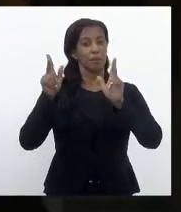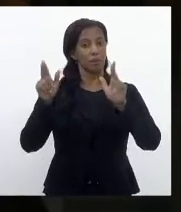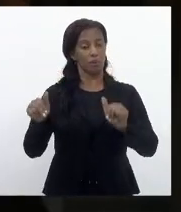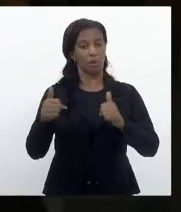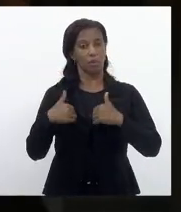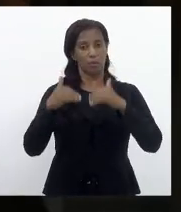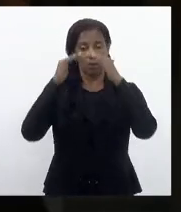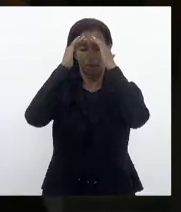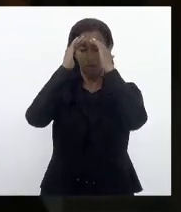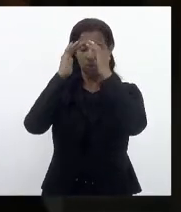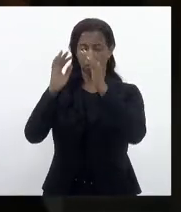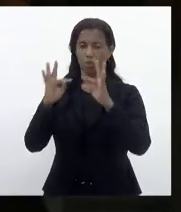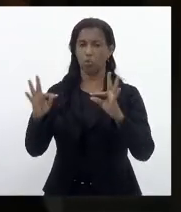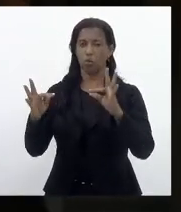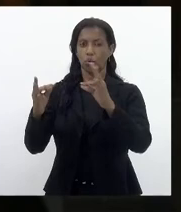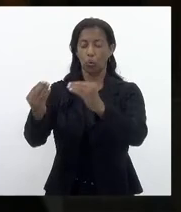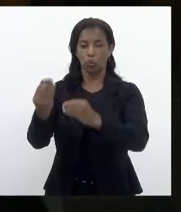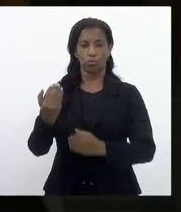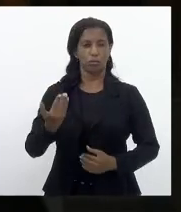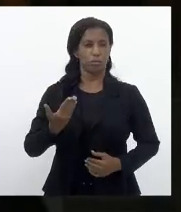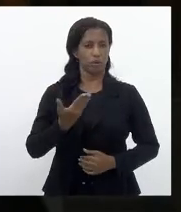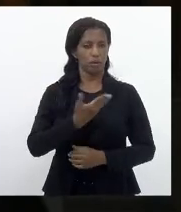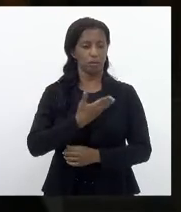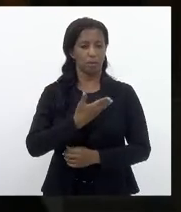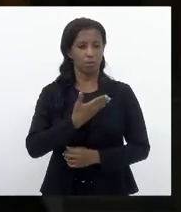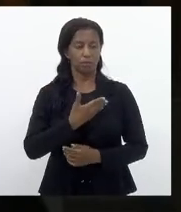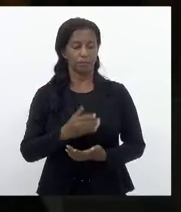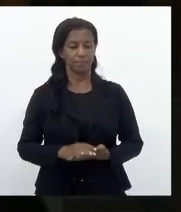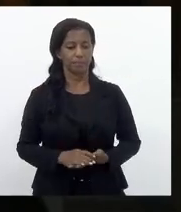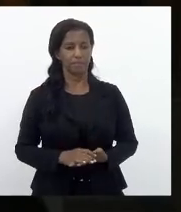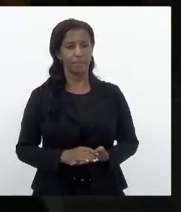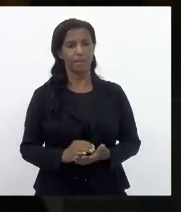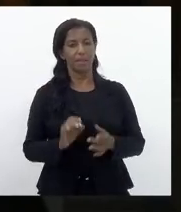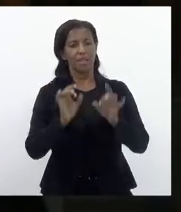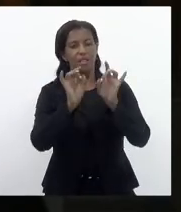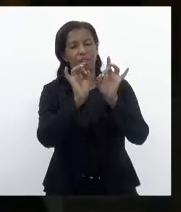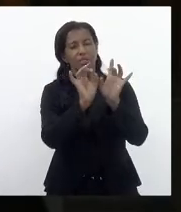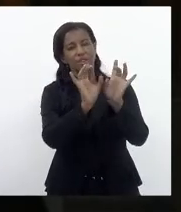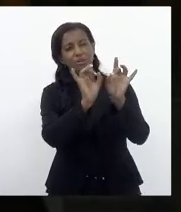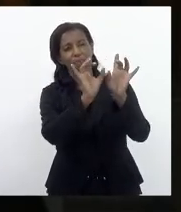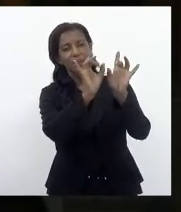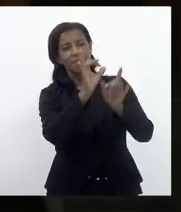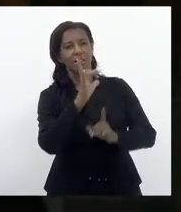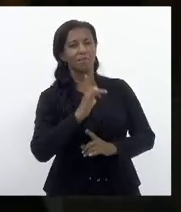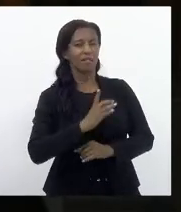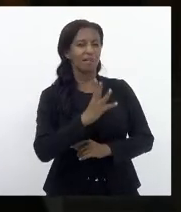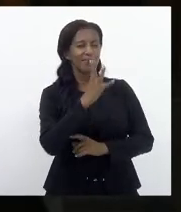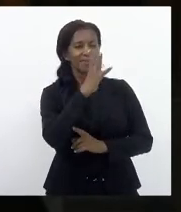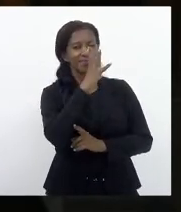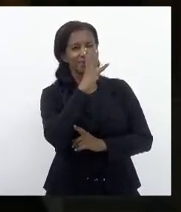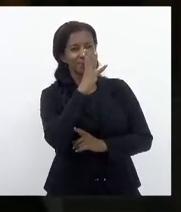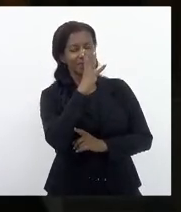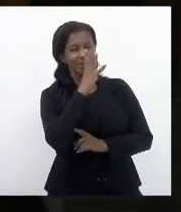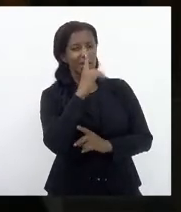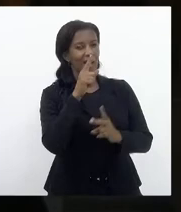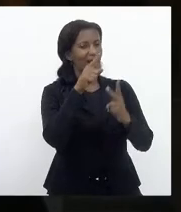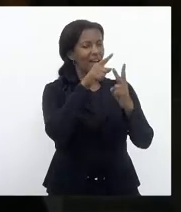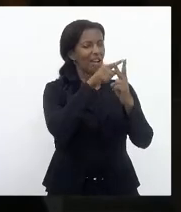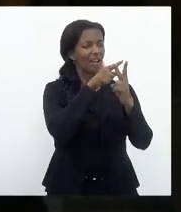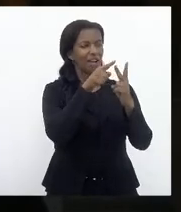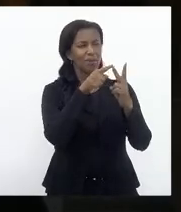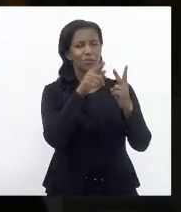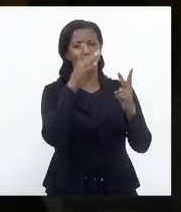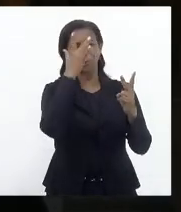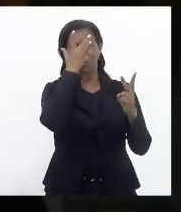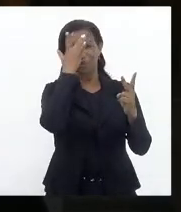Eu tenho em especial Deputada Tia Ju Uma admiração E um respeito A dois decanos Nesse